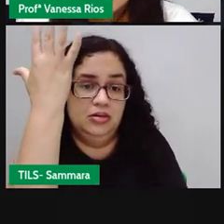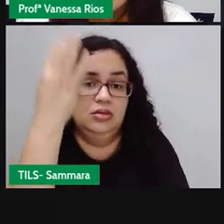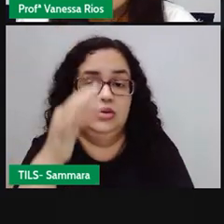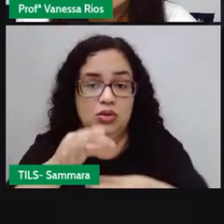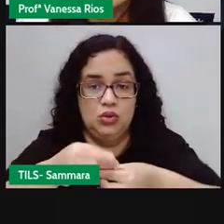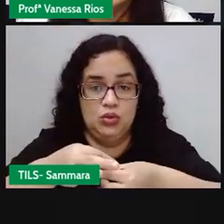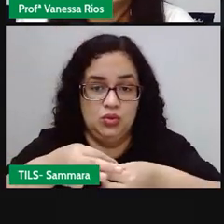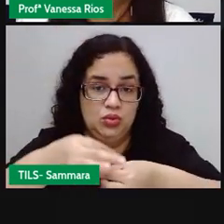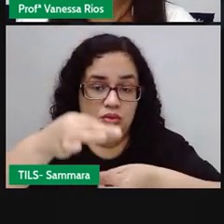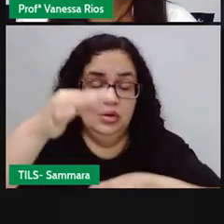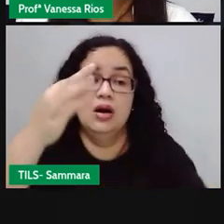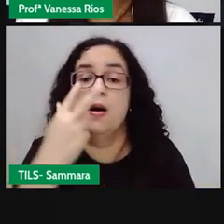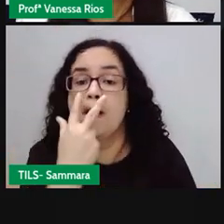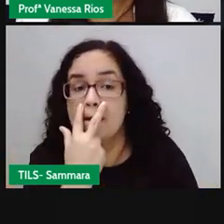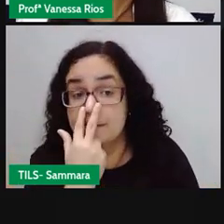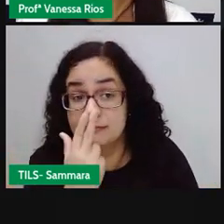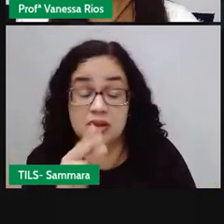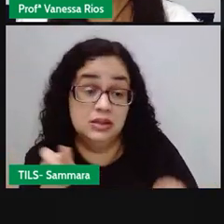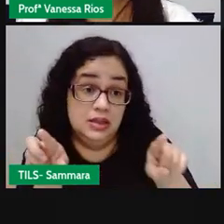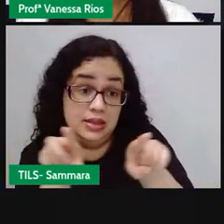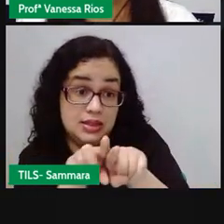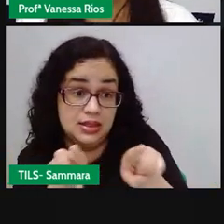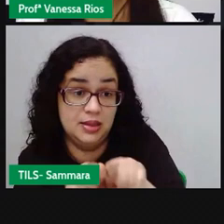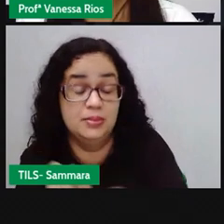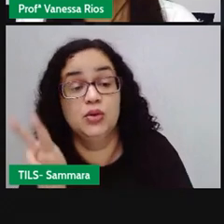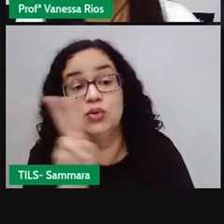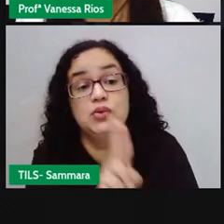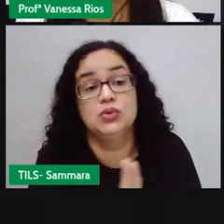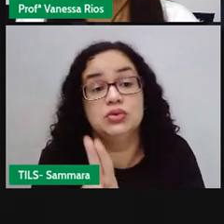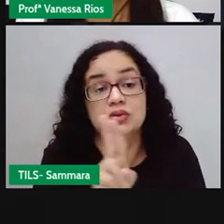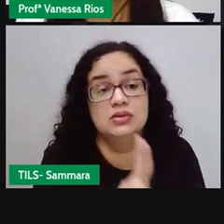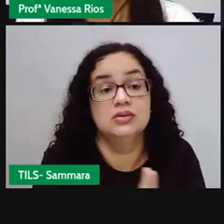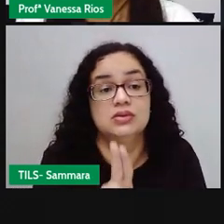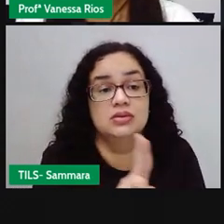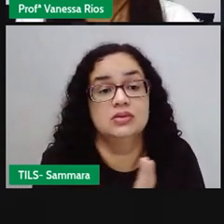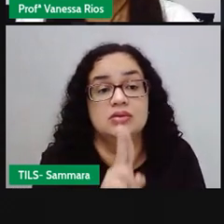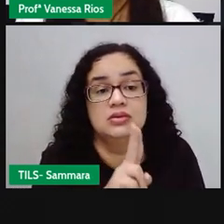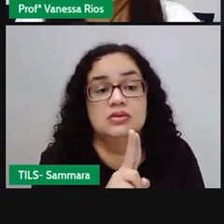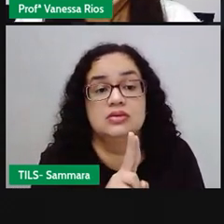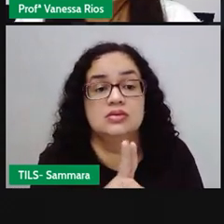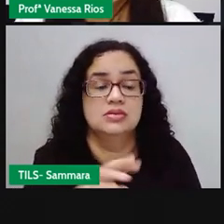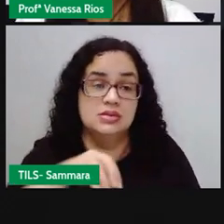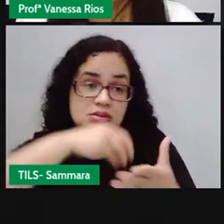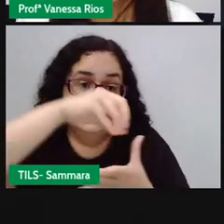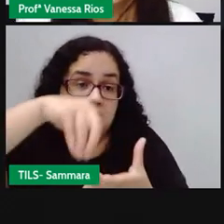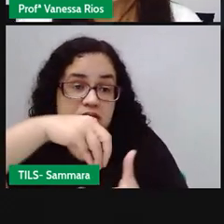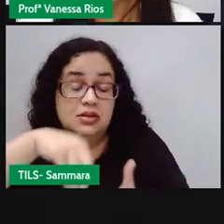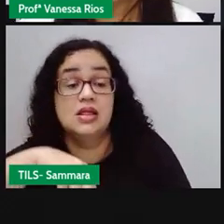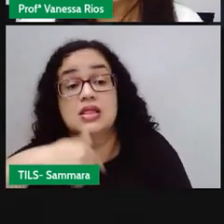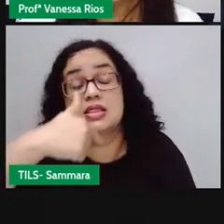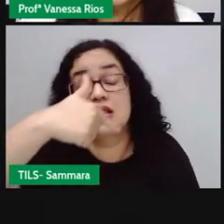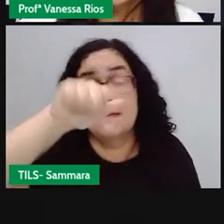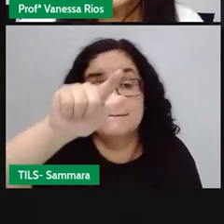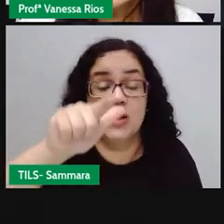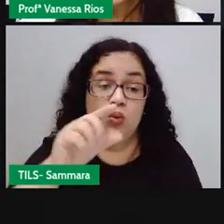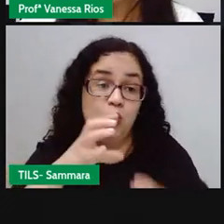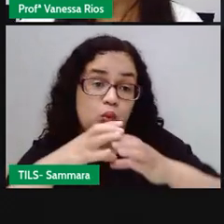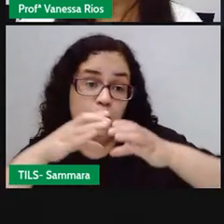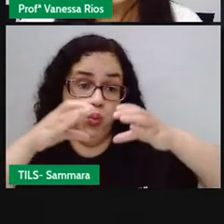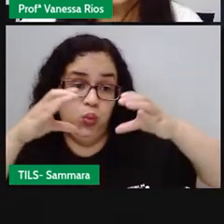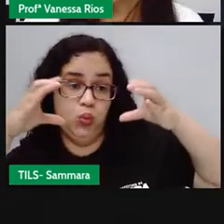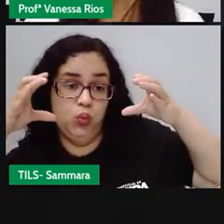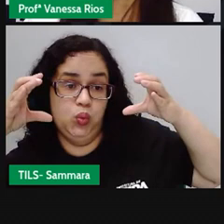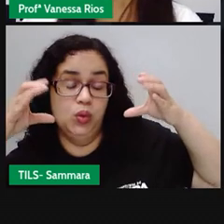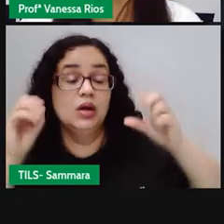formato de um canudo. E também utilizar para fazer as bolhas de sabão. A partir das bolhas de sabão,